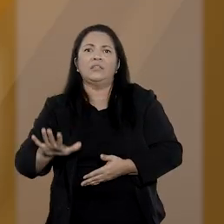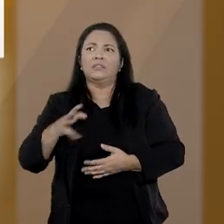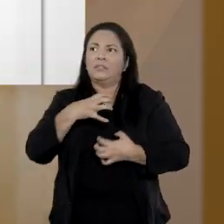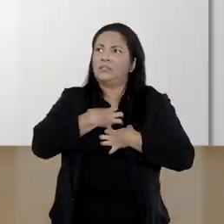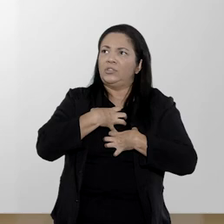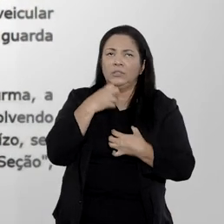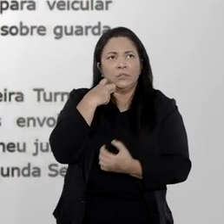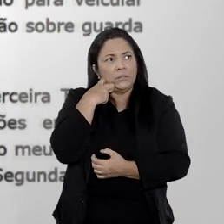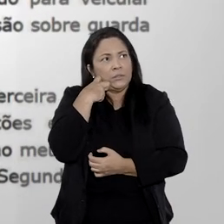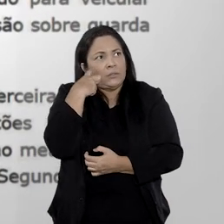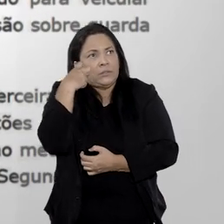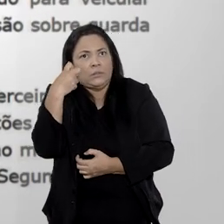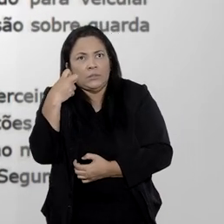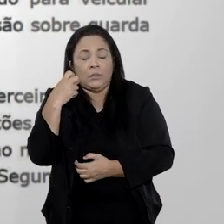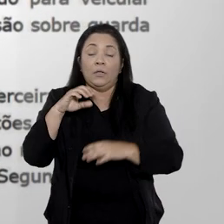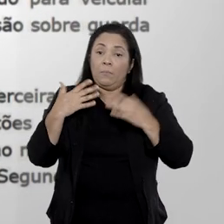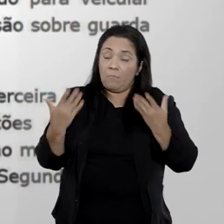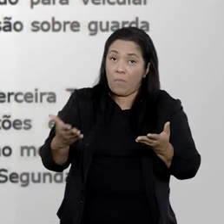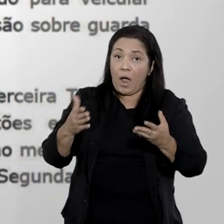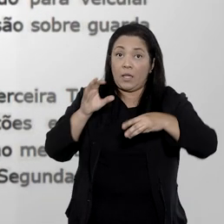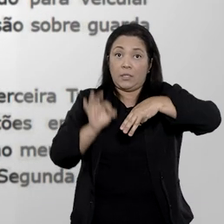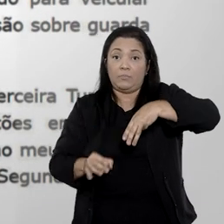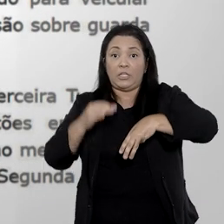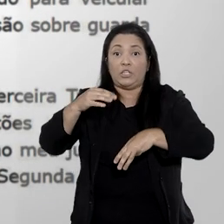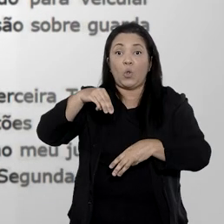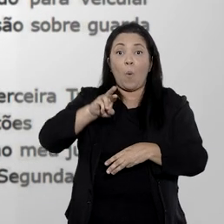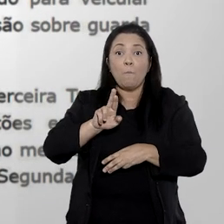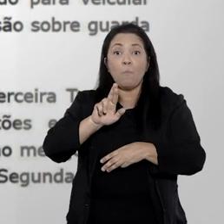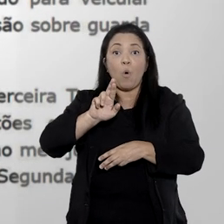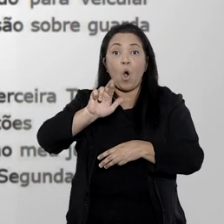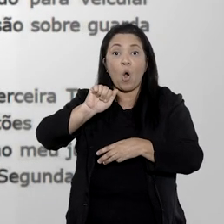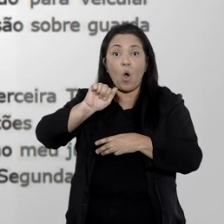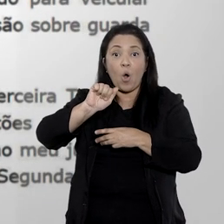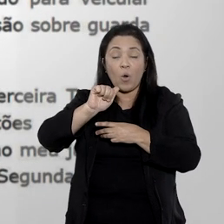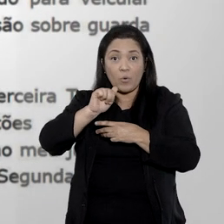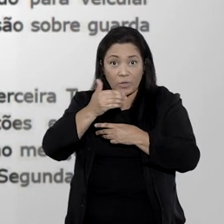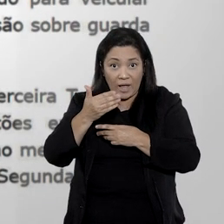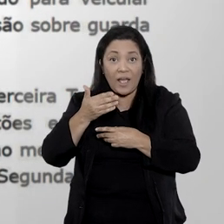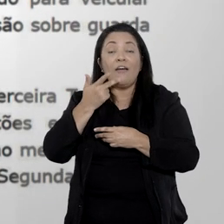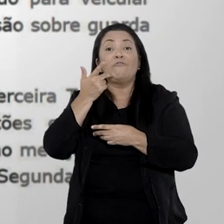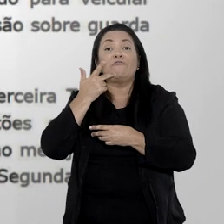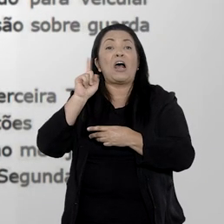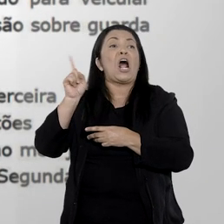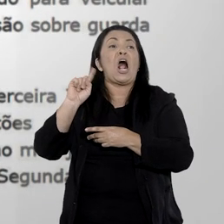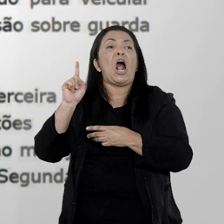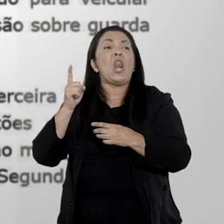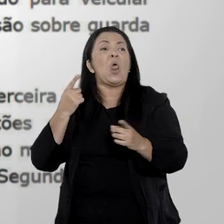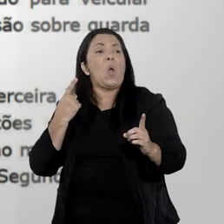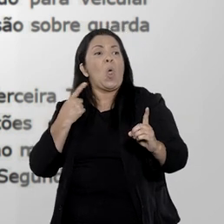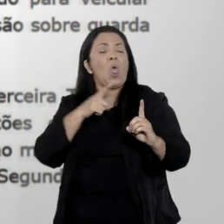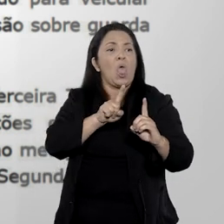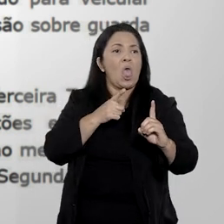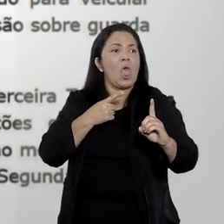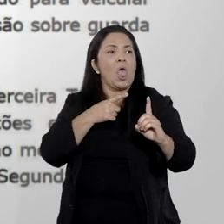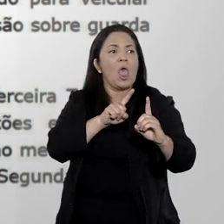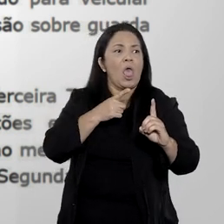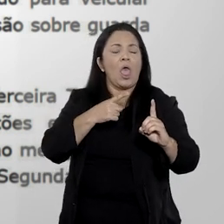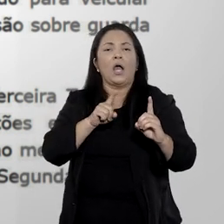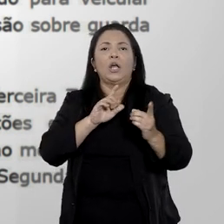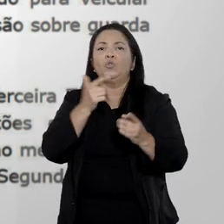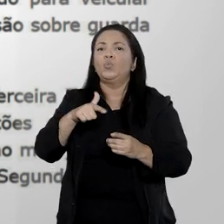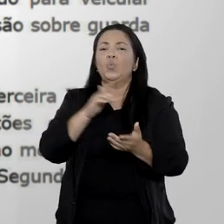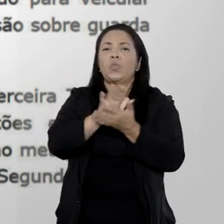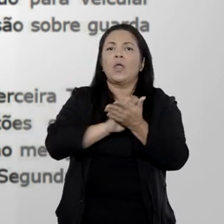Mas o relator do habeas corpus na corte, o ministro Moura Ribeiro afirmou que não há informação de nenhuma ameaça ou violação